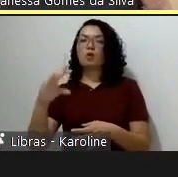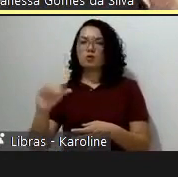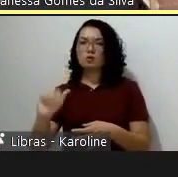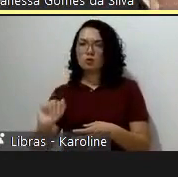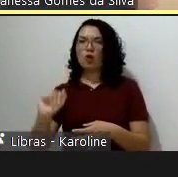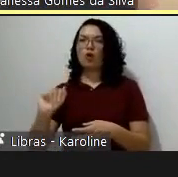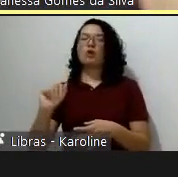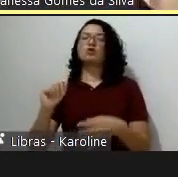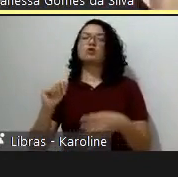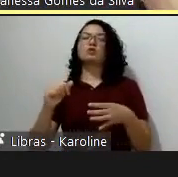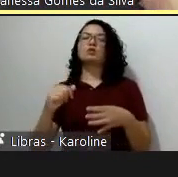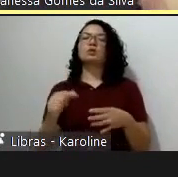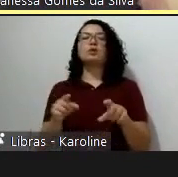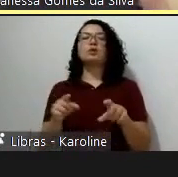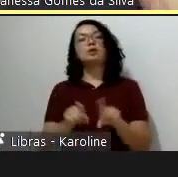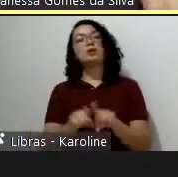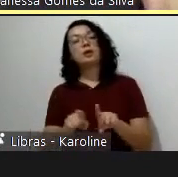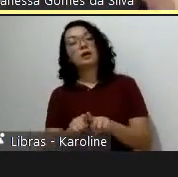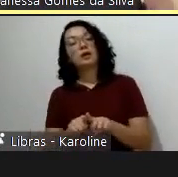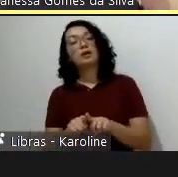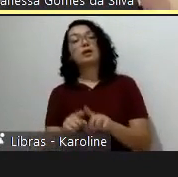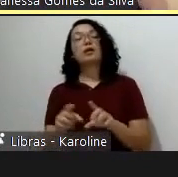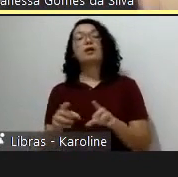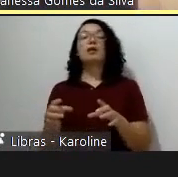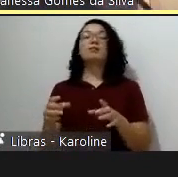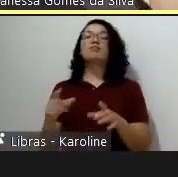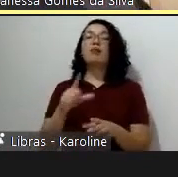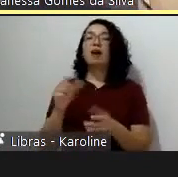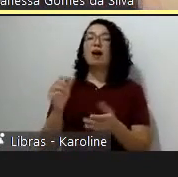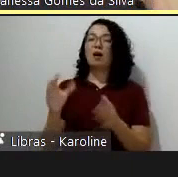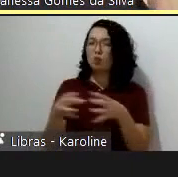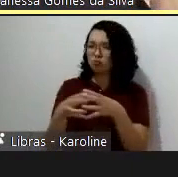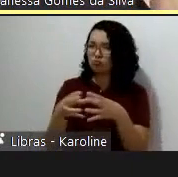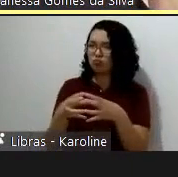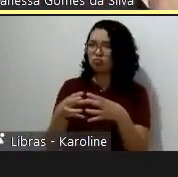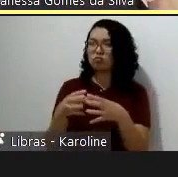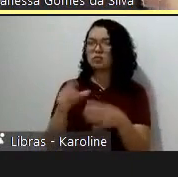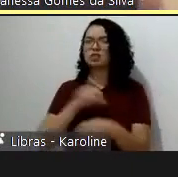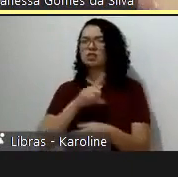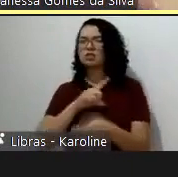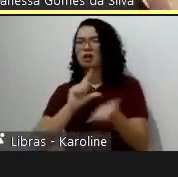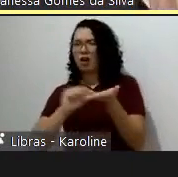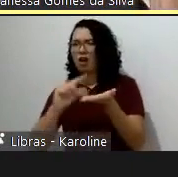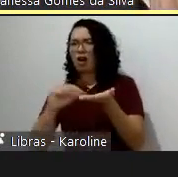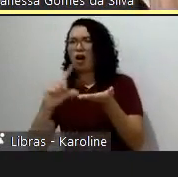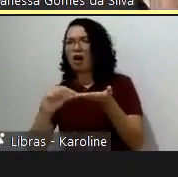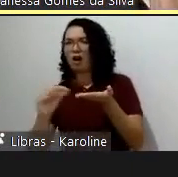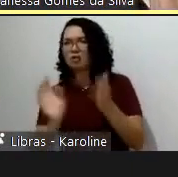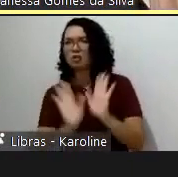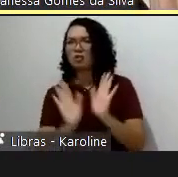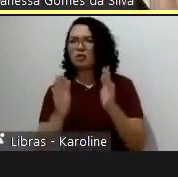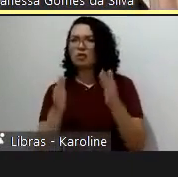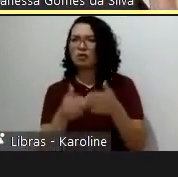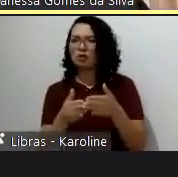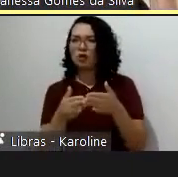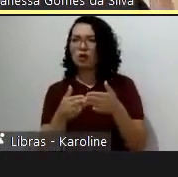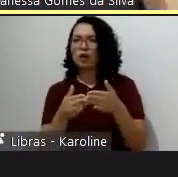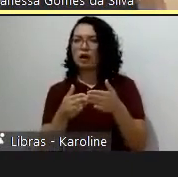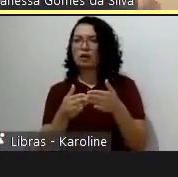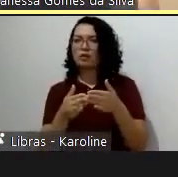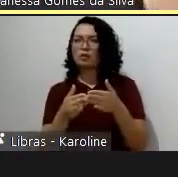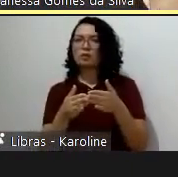Nessa época houve um bonde de artigos estudando energia e emissões incorporadas e talvez as pessoas nem saibam por quê.